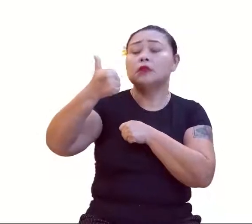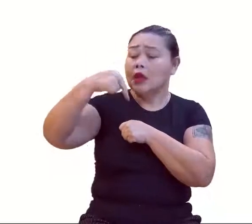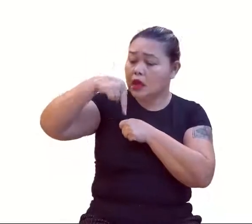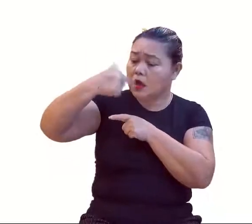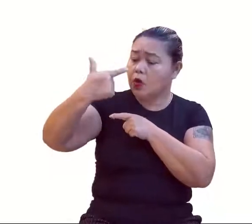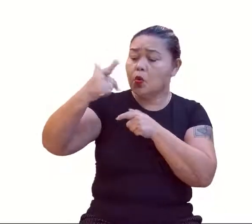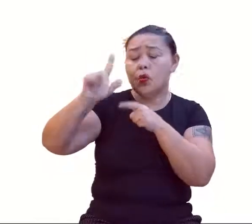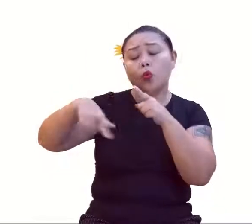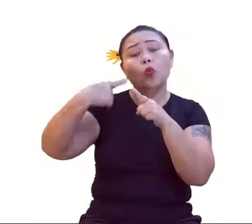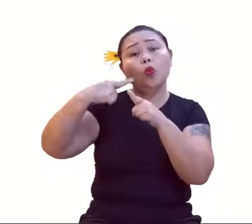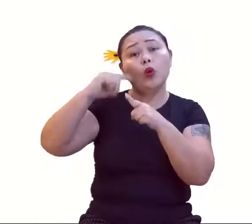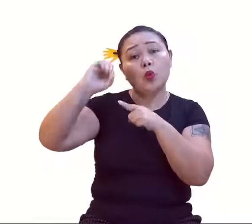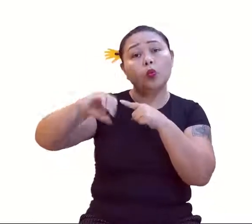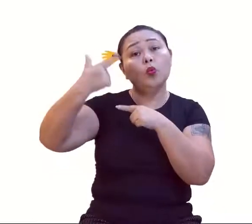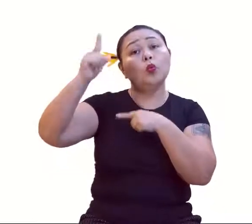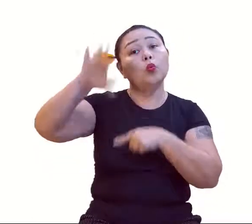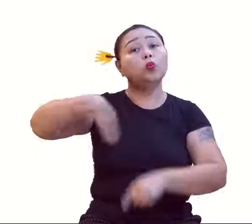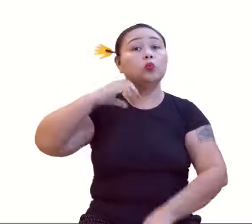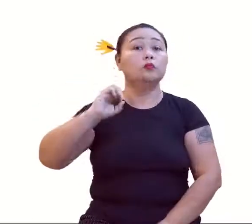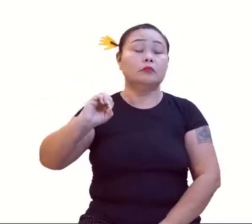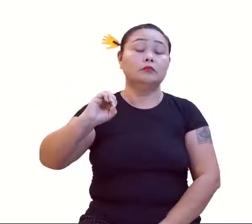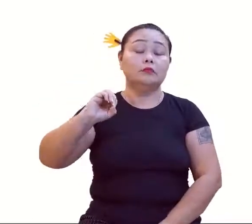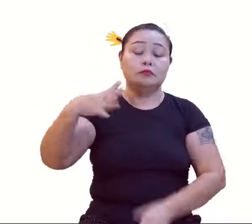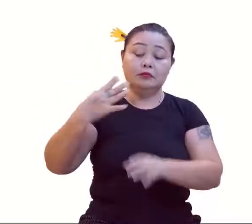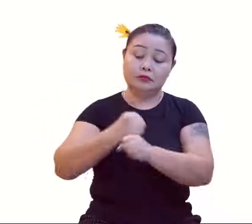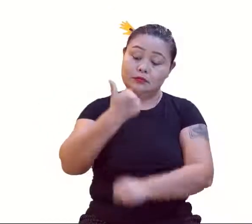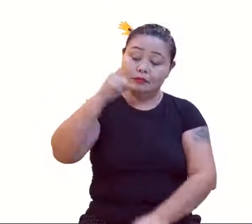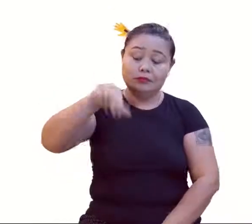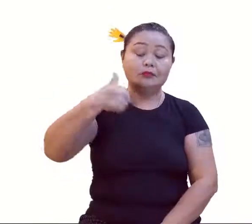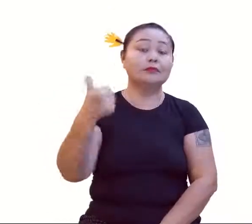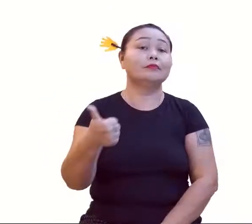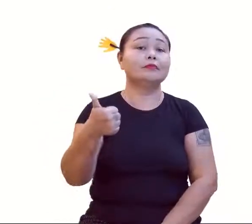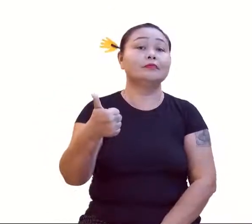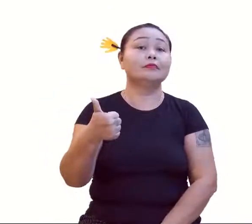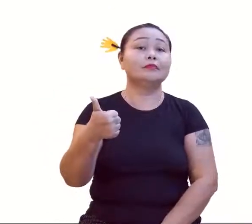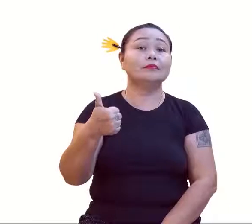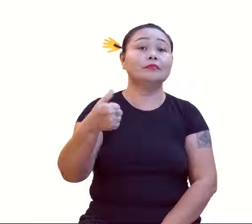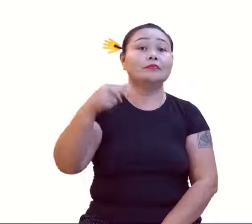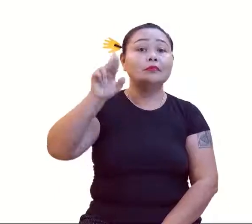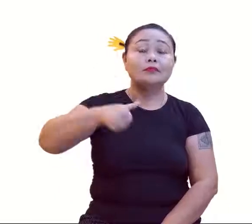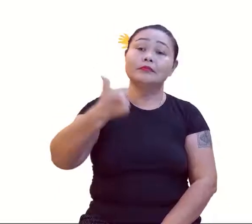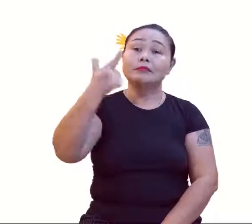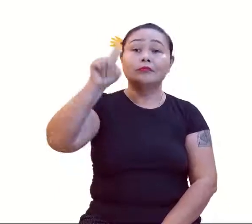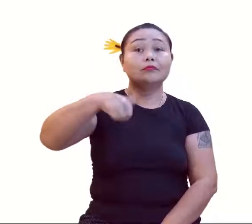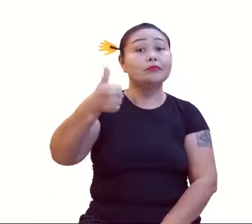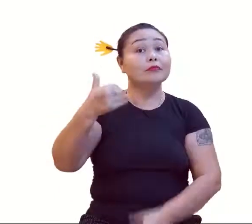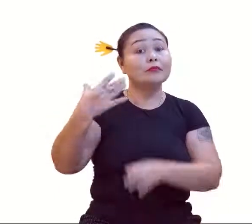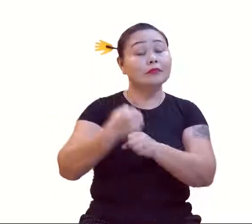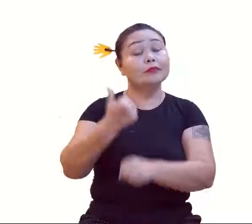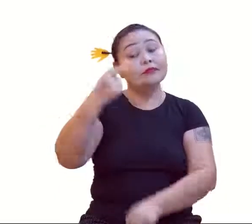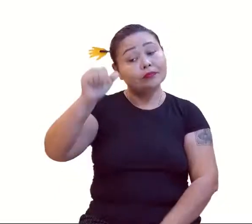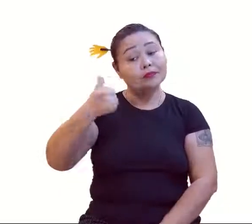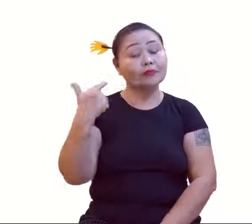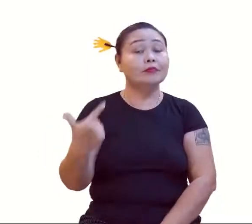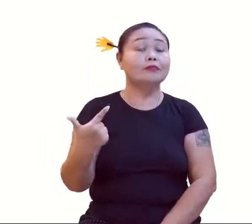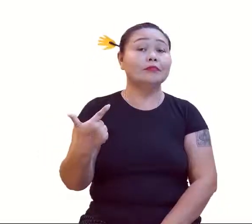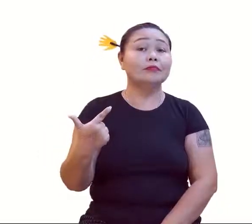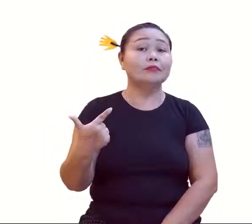né? 0 ao quadrado? 0 ao quadrado, 0 mais 1? 1. 1 ao quadrado? 1. Mais 1? 2.